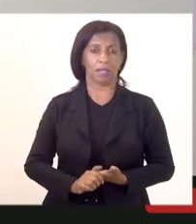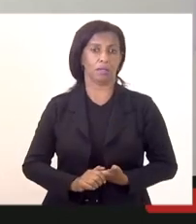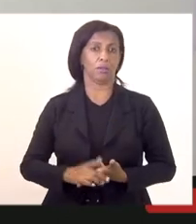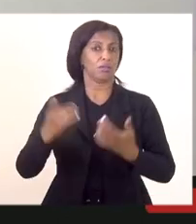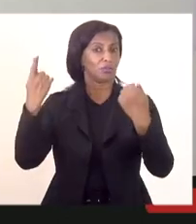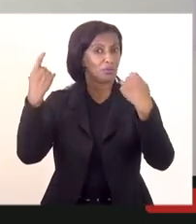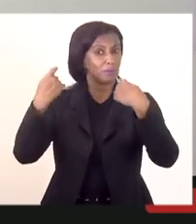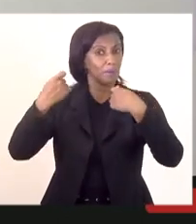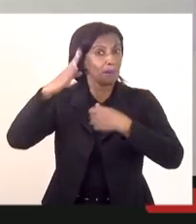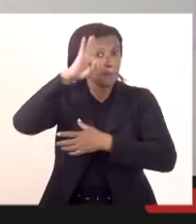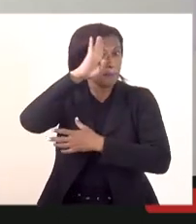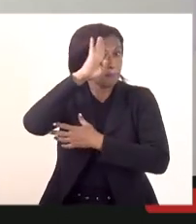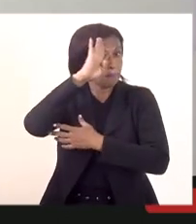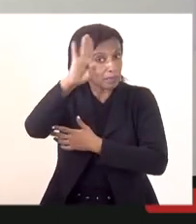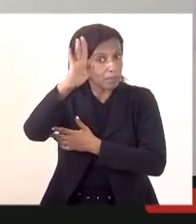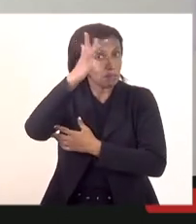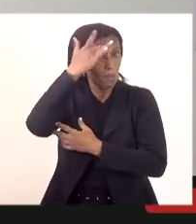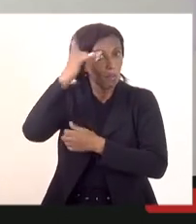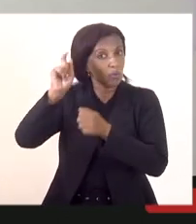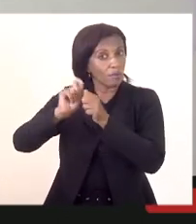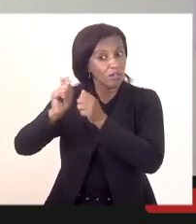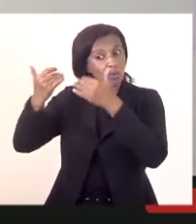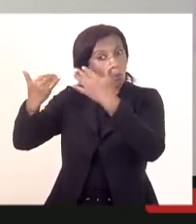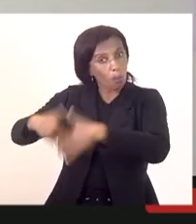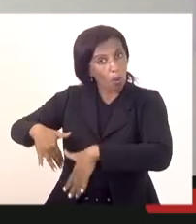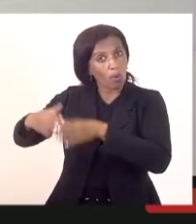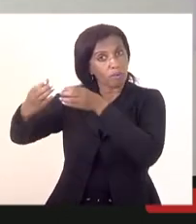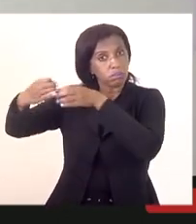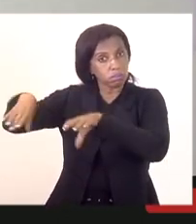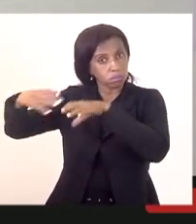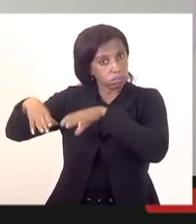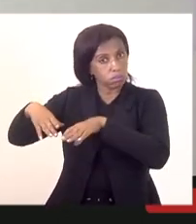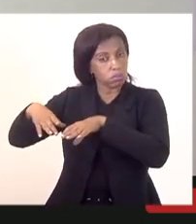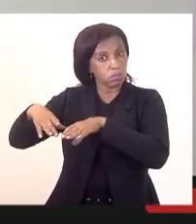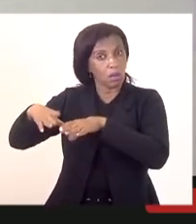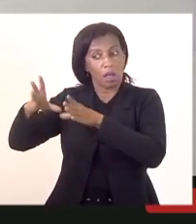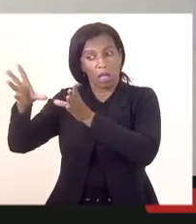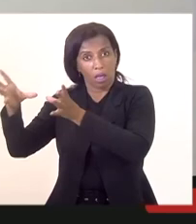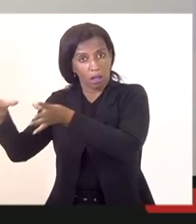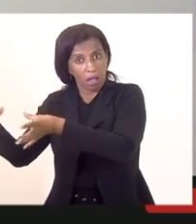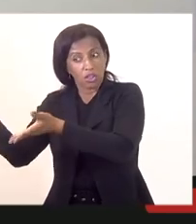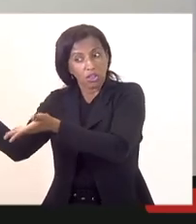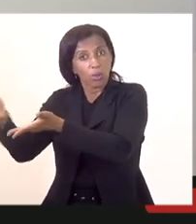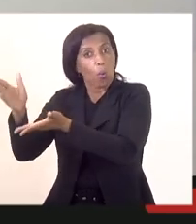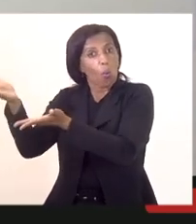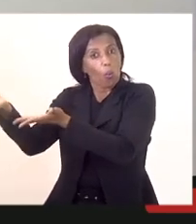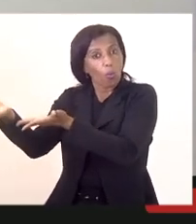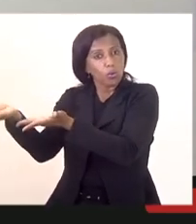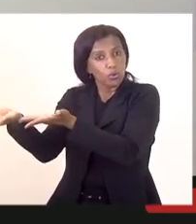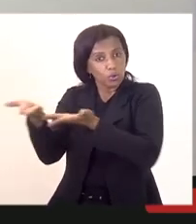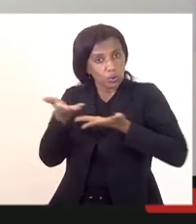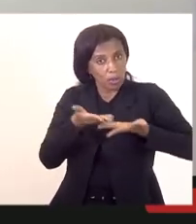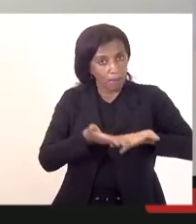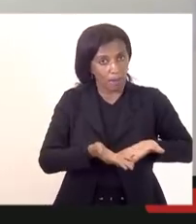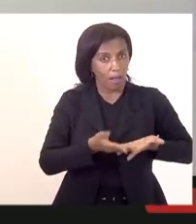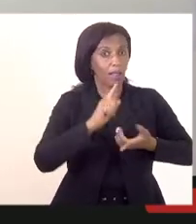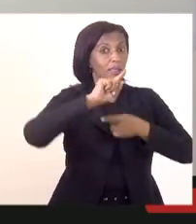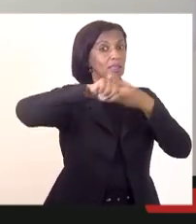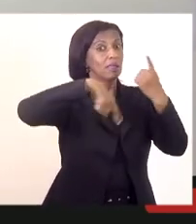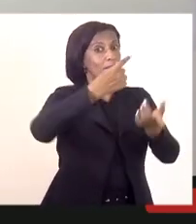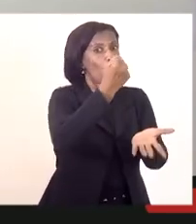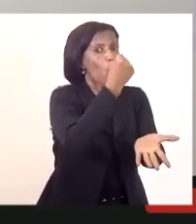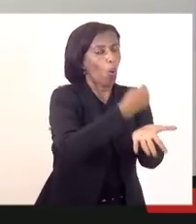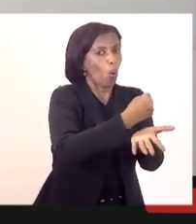priorizar a convocação dos concursados e as contratações virem para repor eventuais carências que